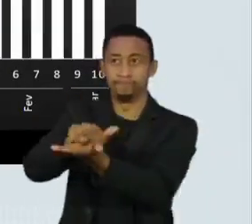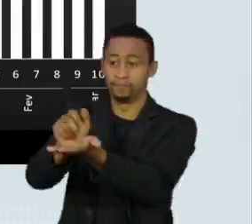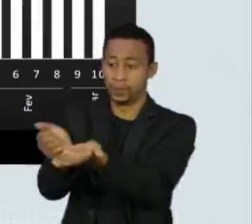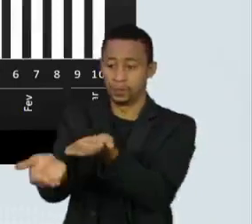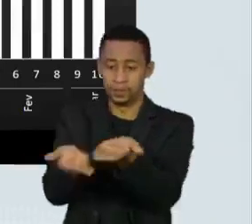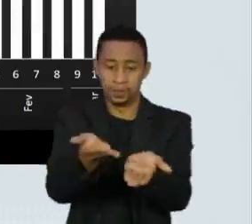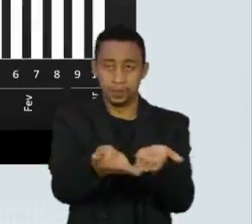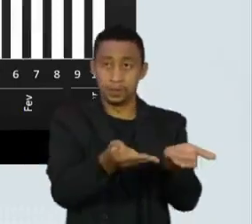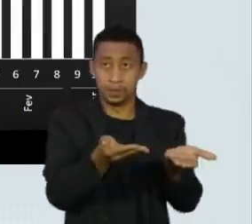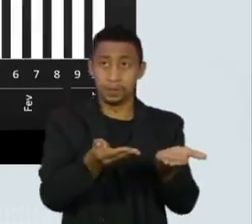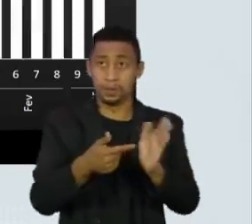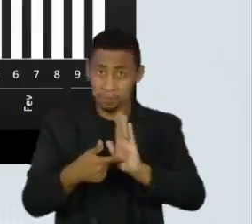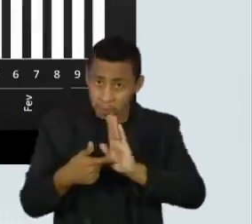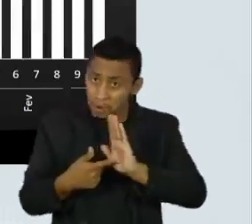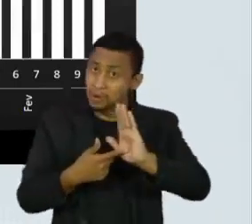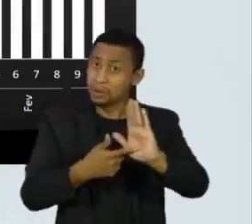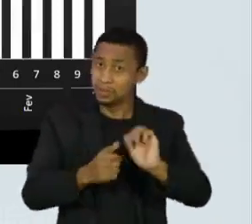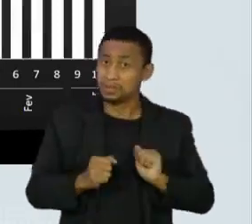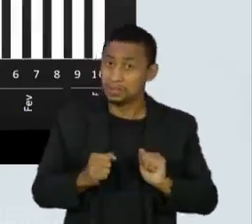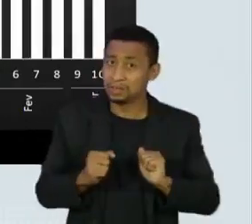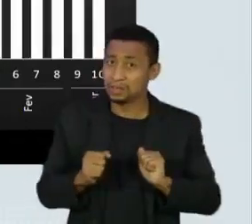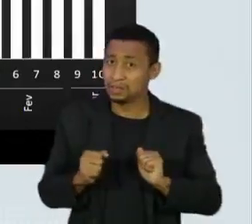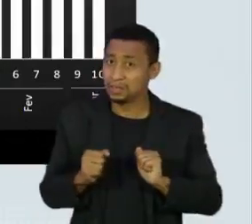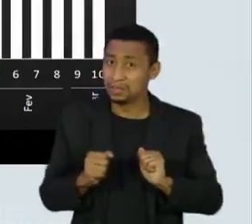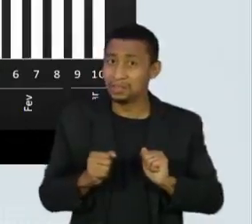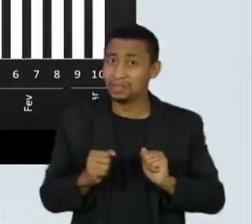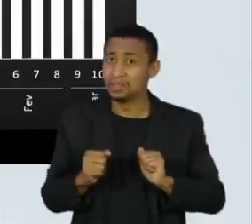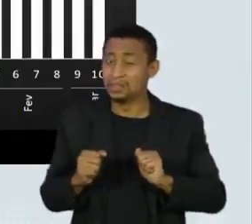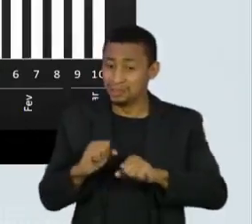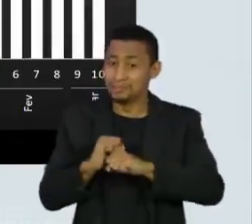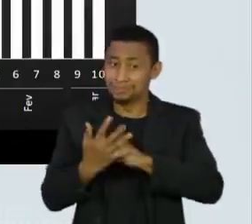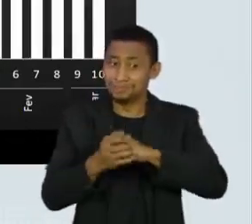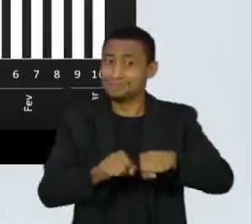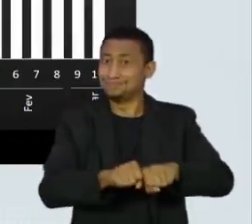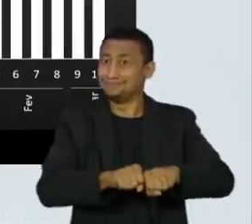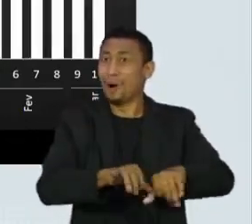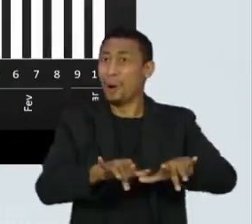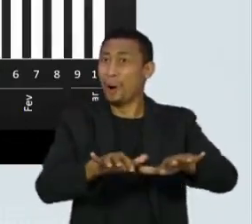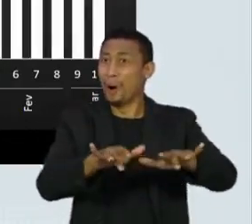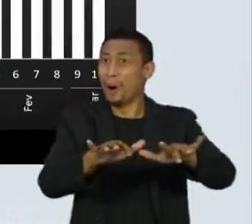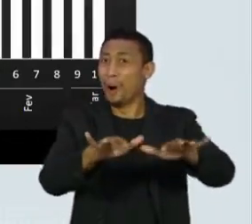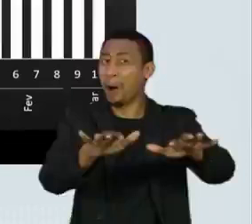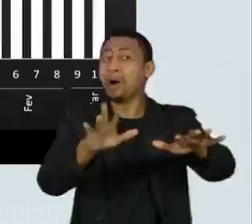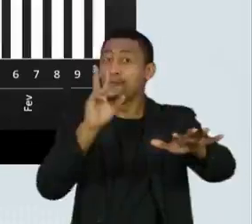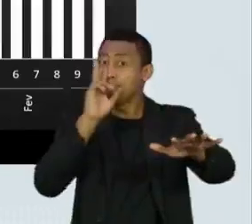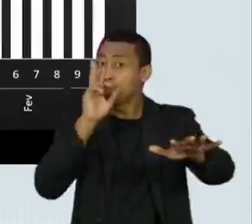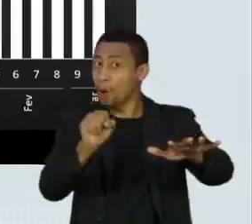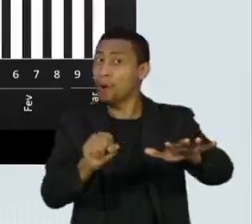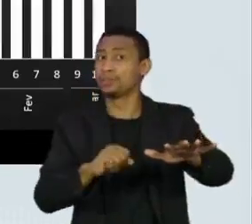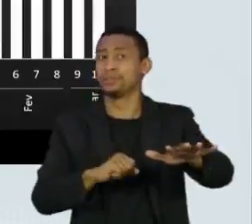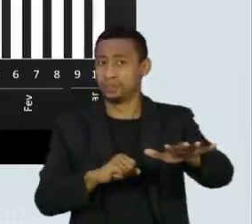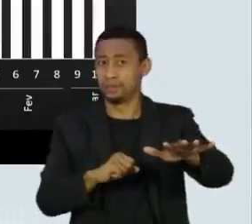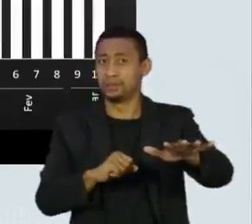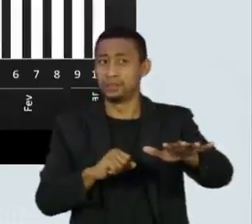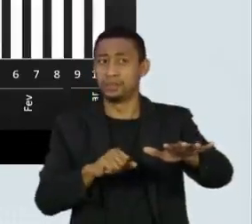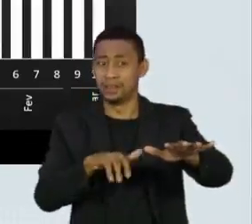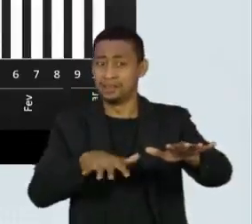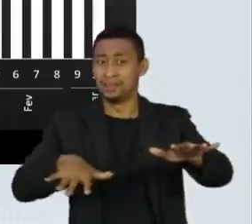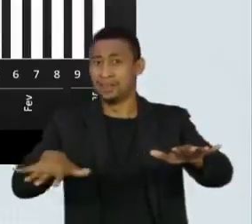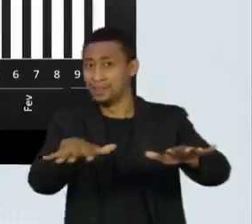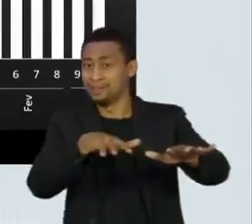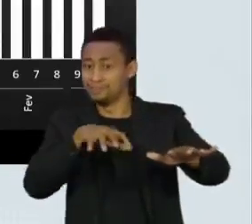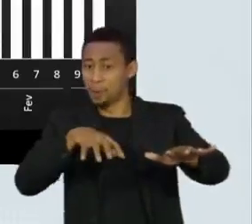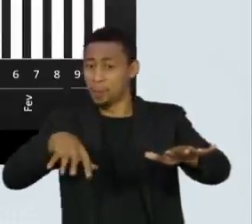o quanto ainda temos uma circulação realmente intensa do vírus nas várias